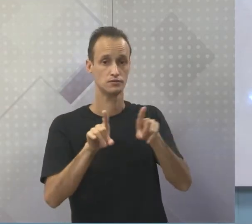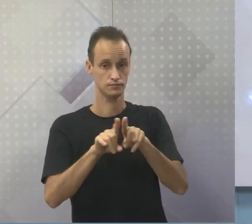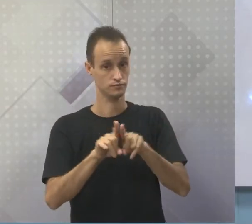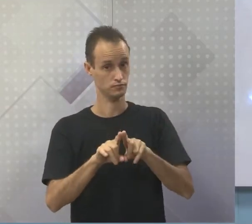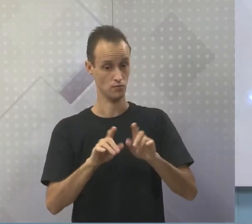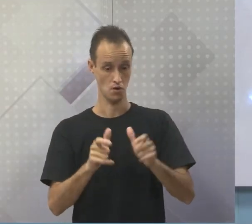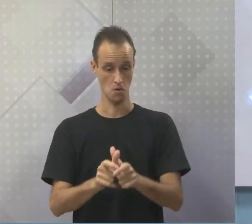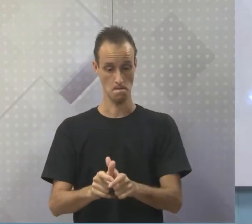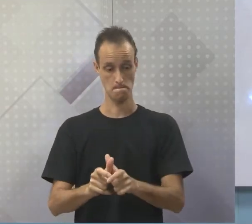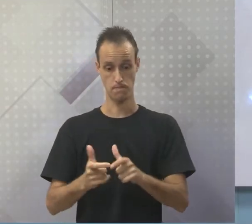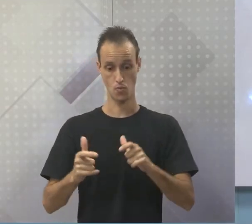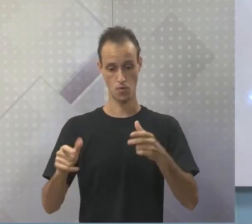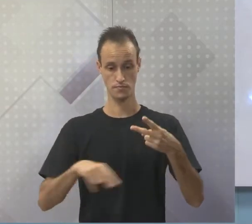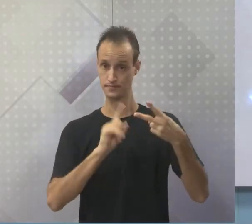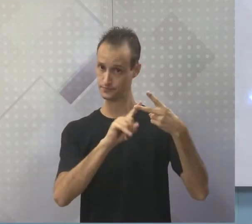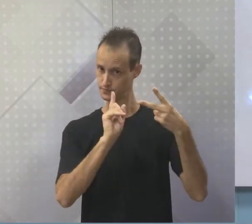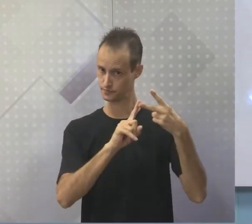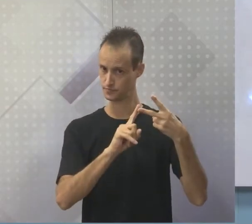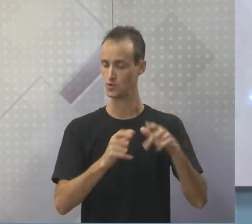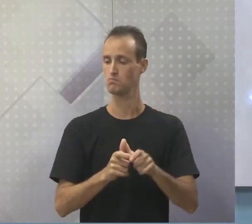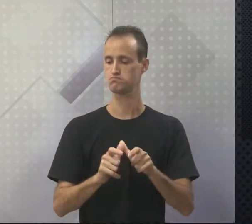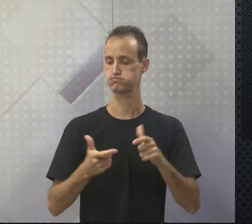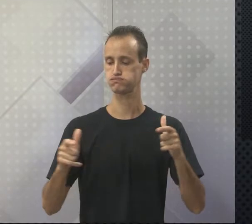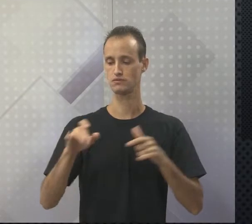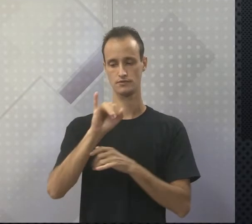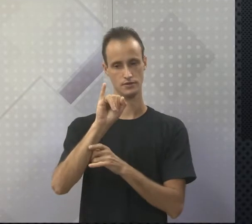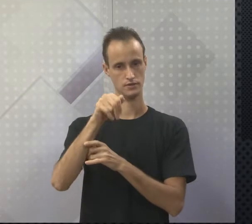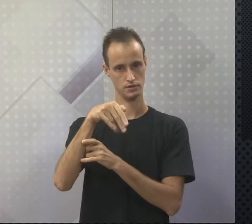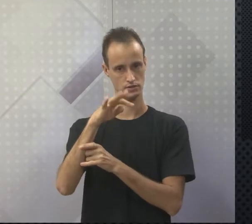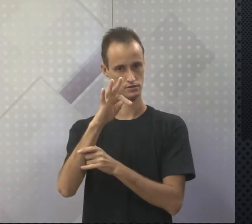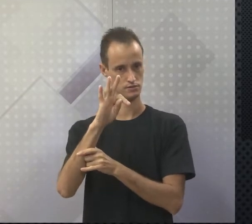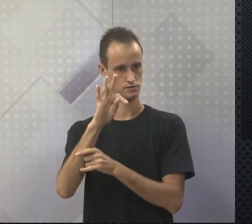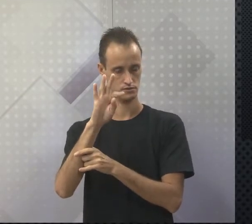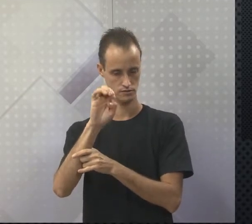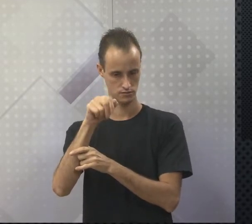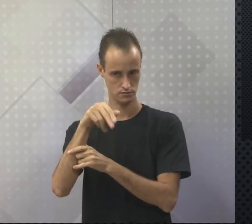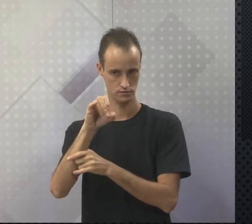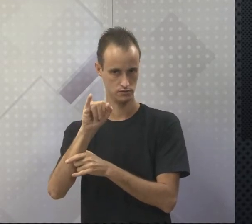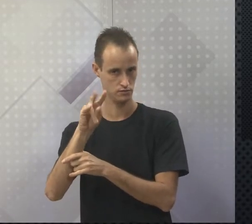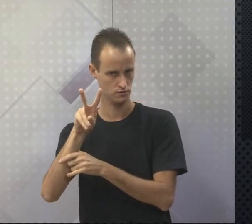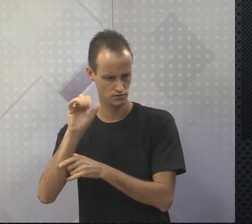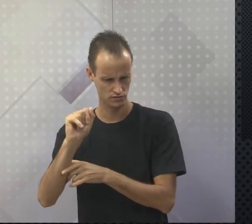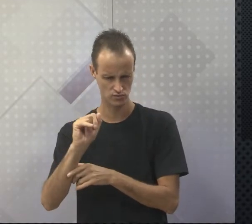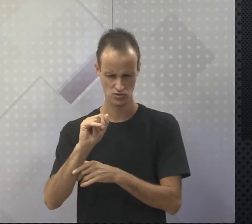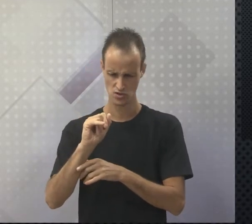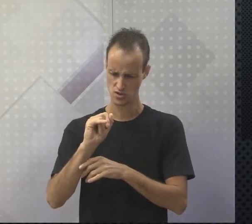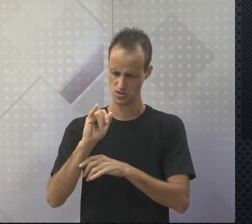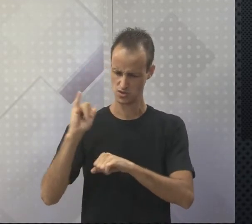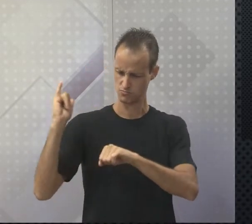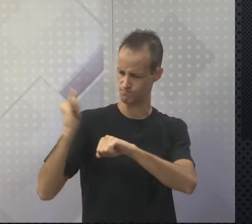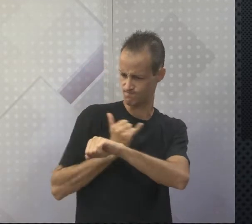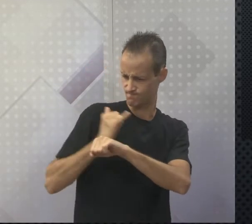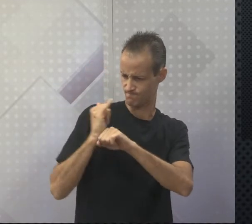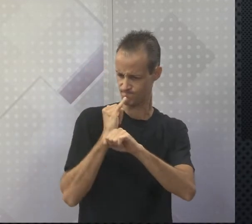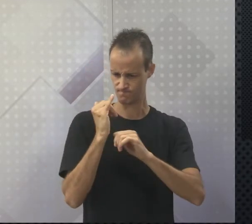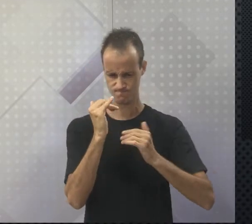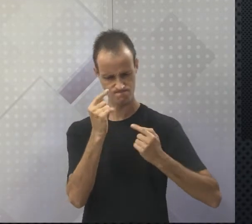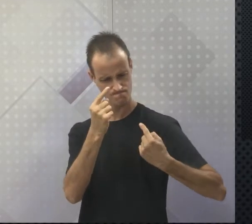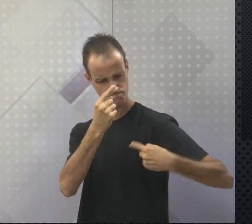intensiva. Vamos acompanhar a leitura. Caracterizada pelo uso de modernas técnicas de produção,